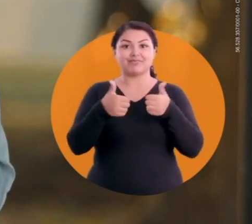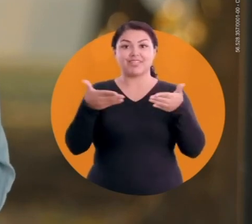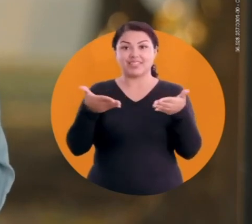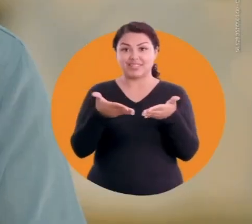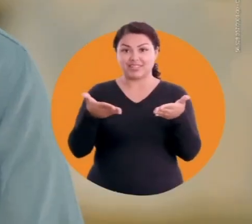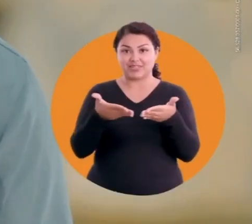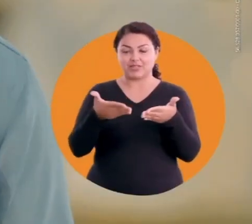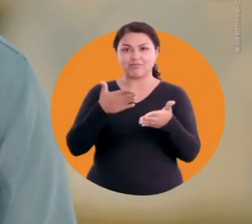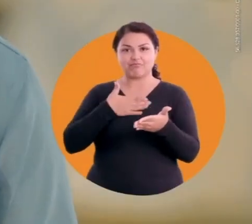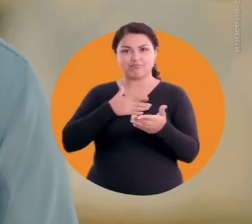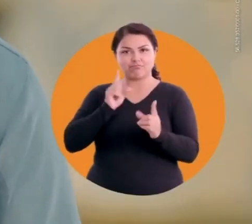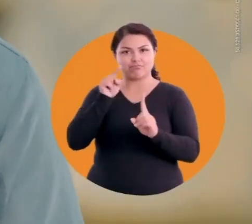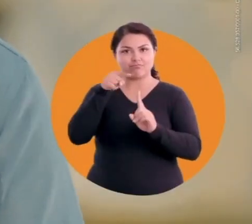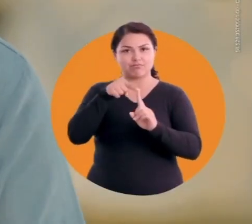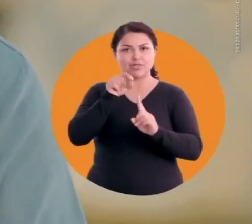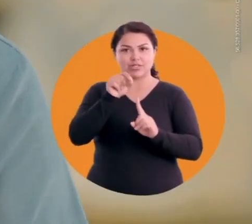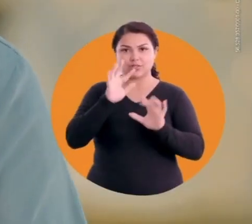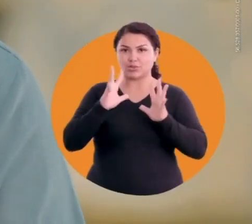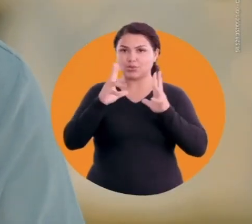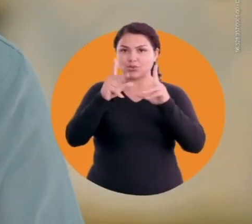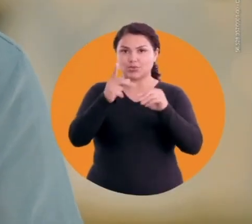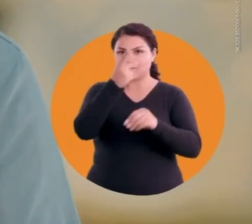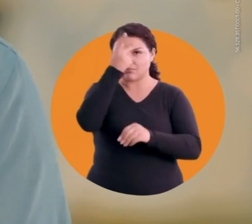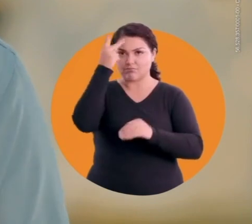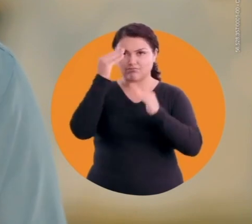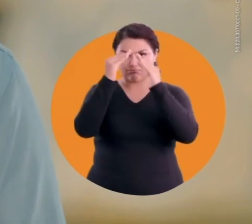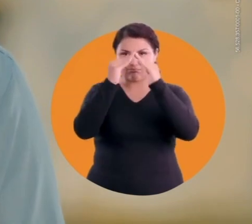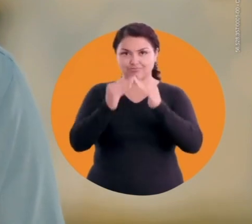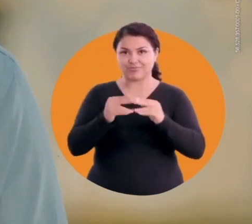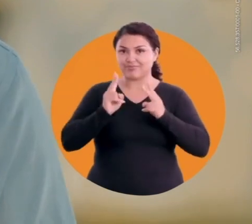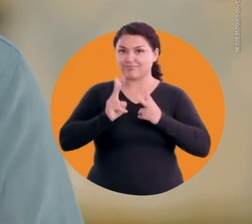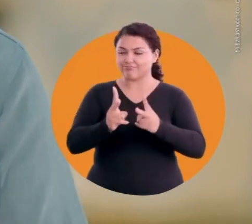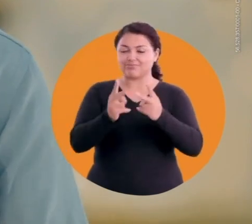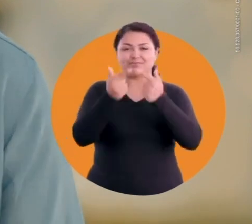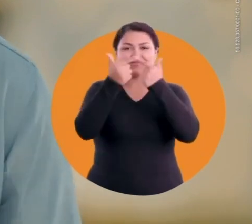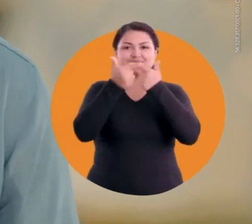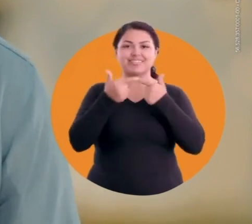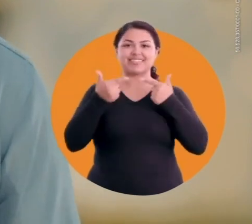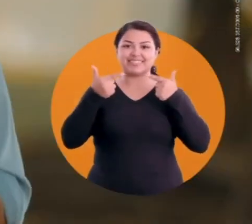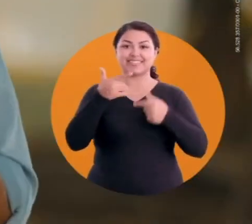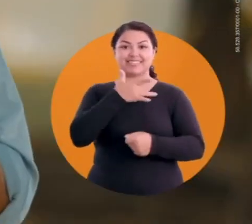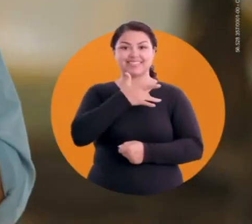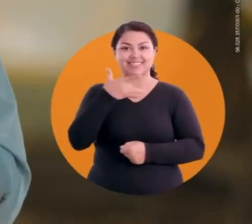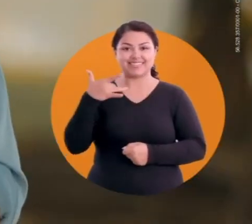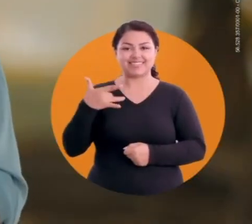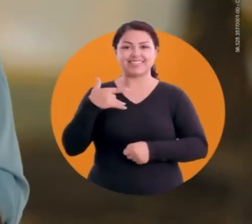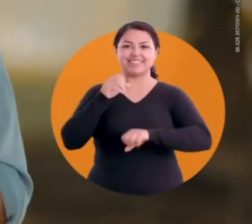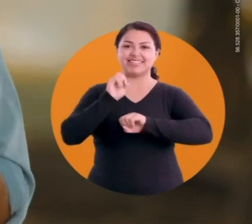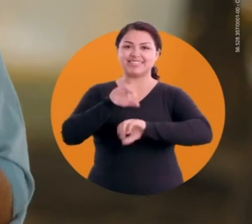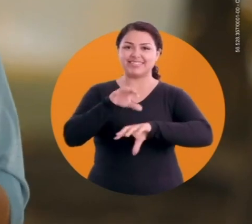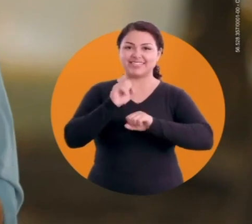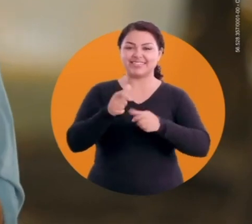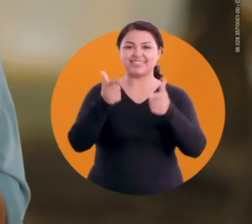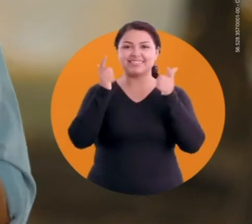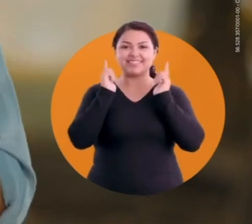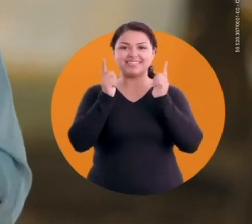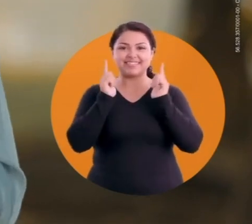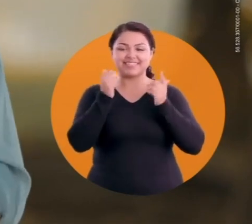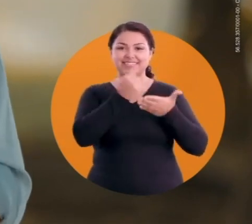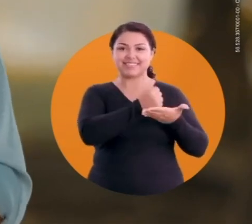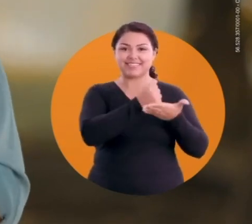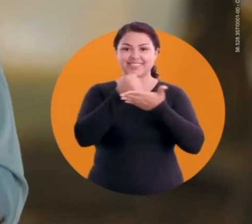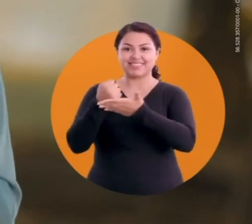transformação Agora, minha missão é fazer com que todos os moradores de Resende Continuem sorrindo Com mais saúde, educação,